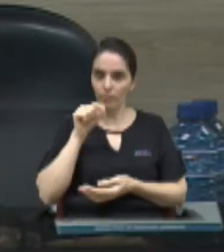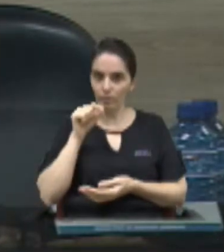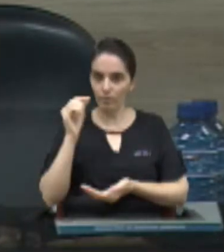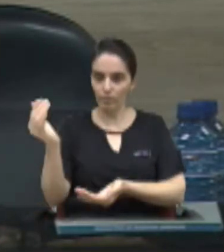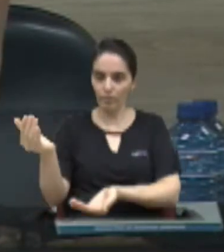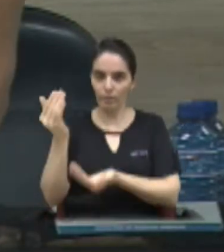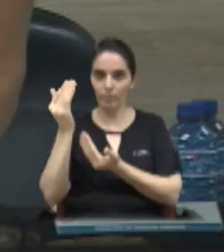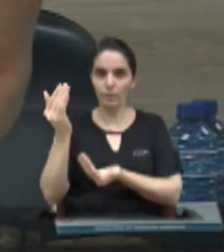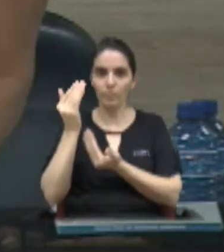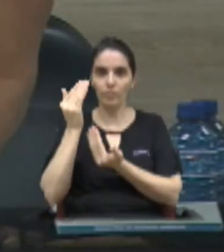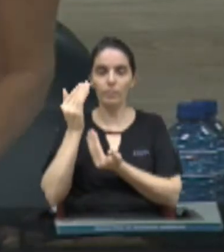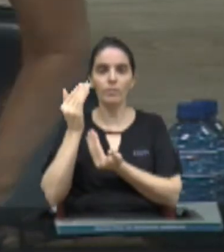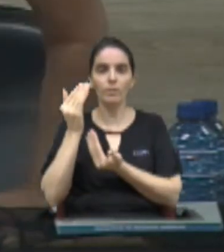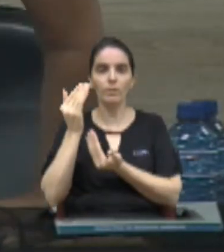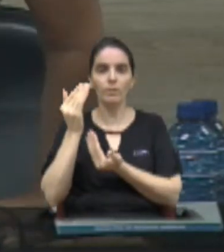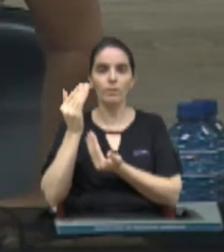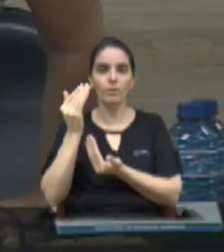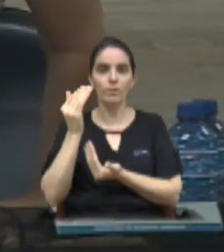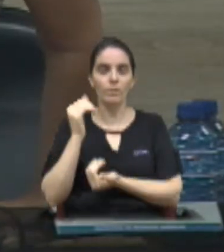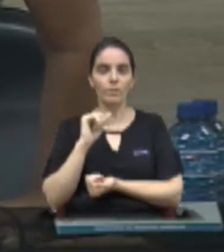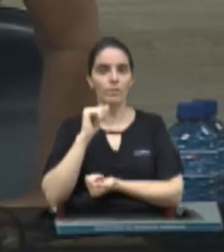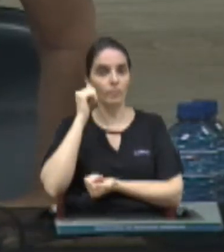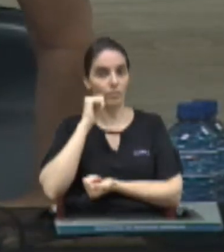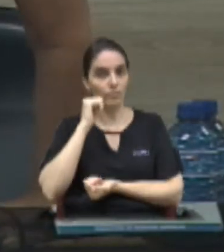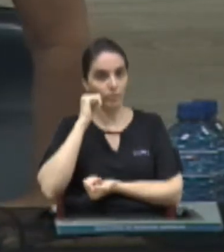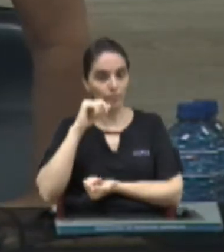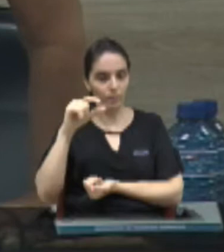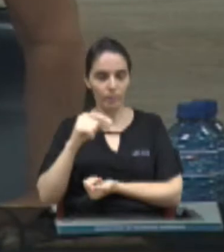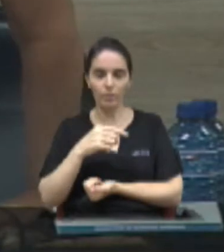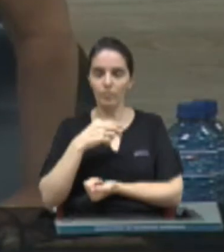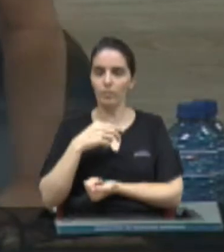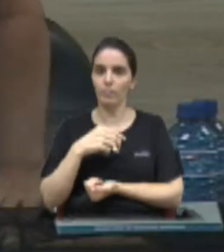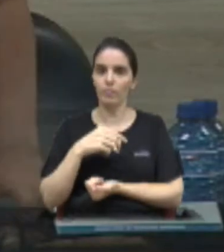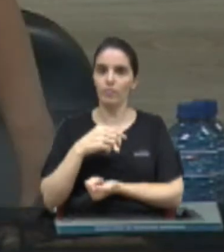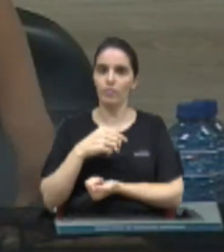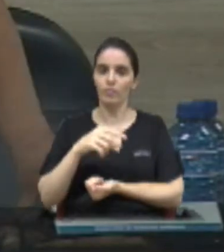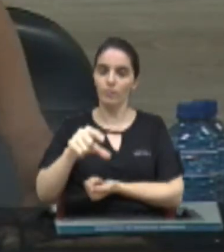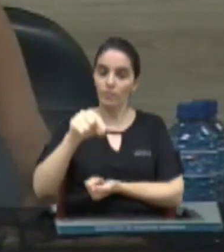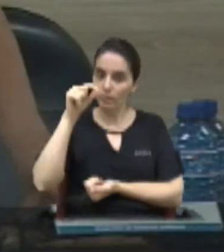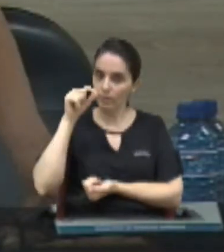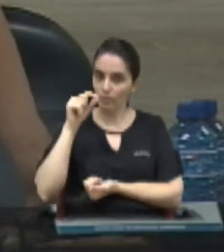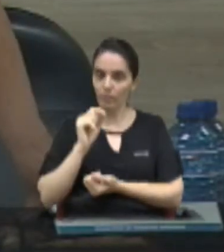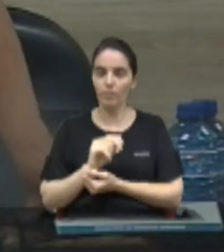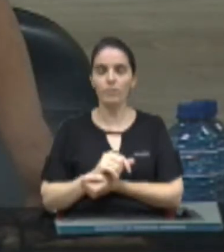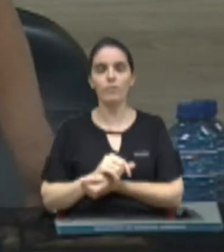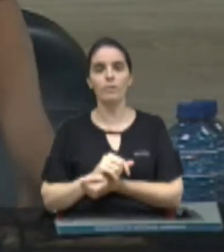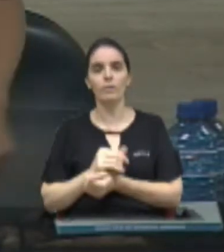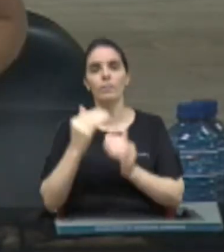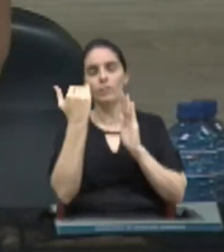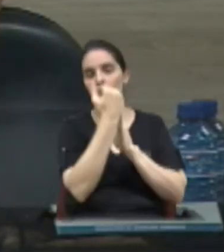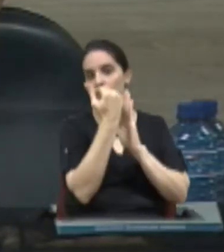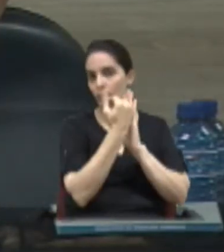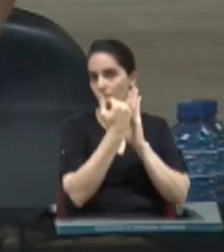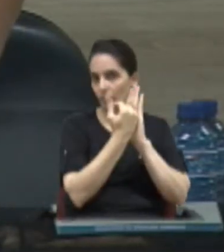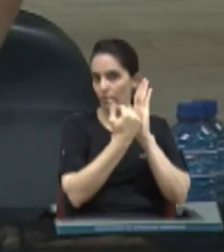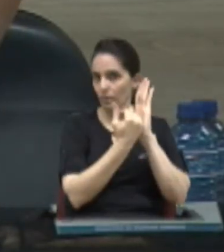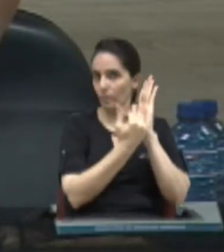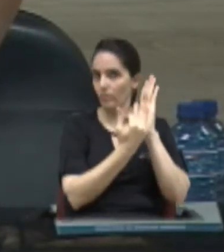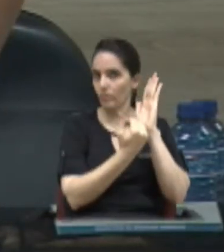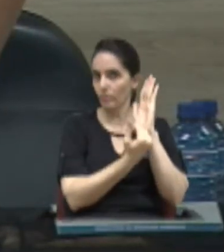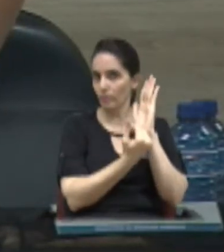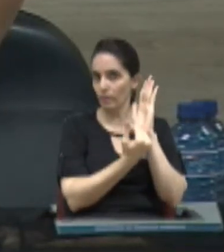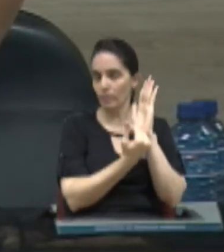as eleitas pelos vereadores e vereadoras faz parte de uma programação que peço